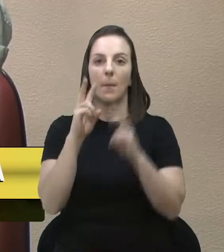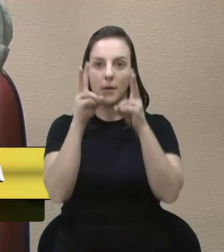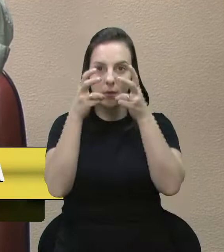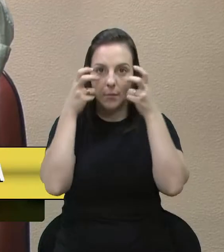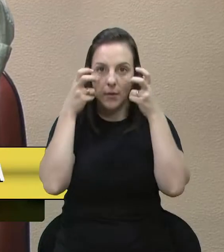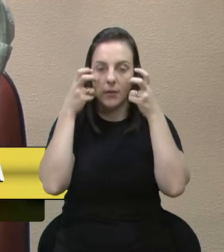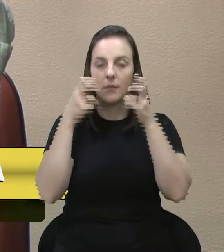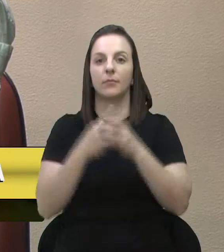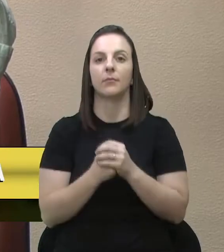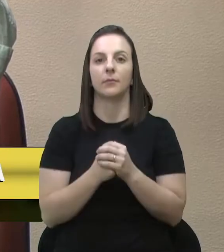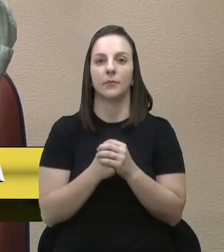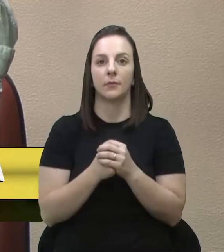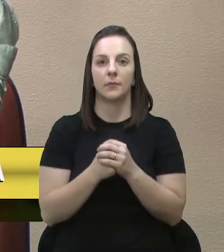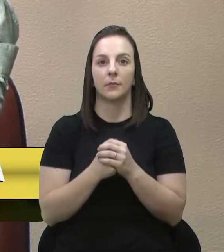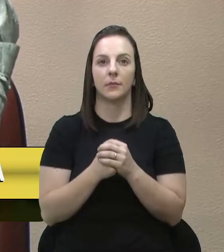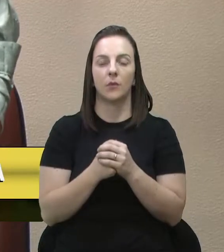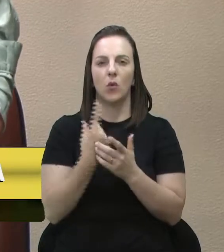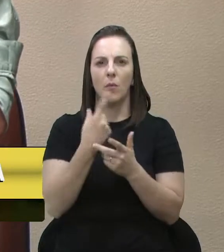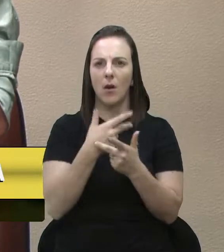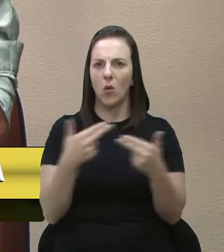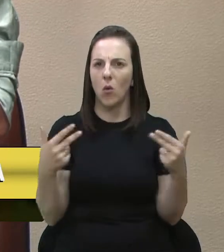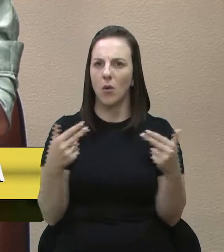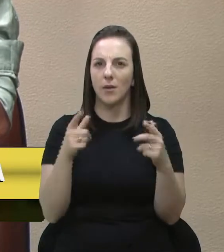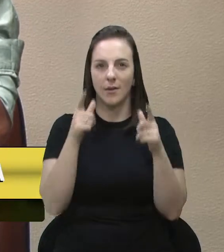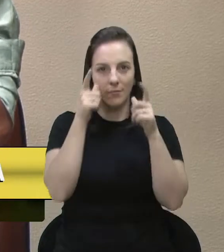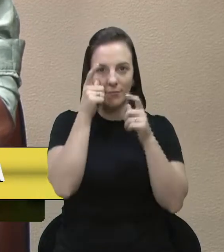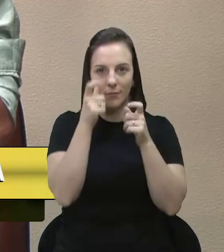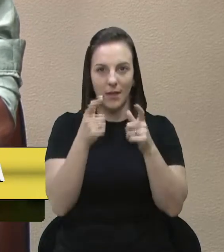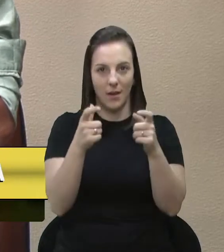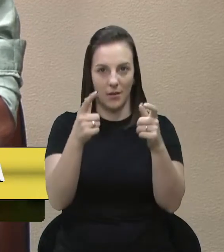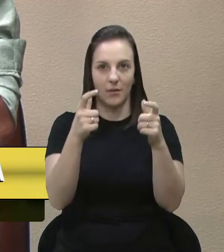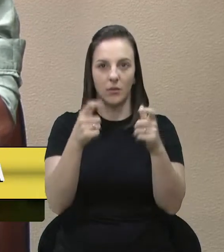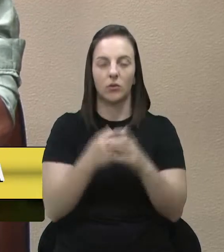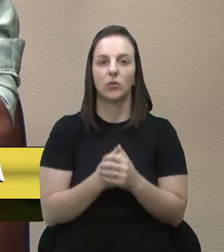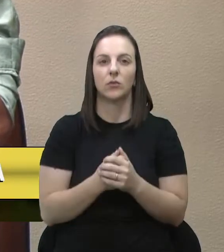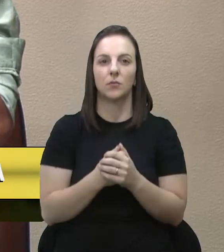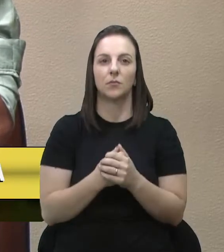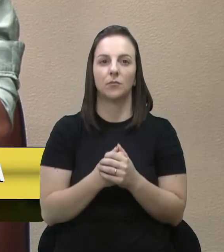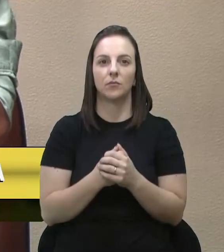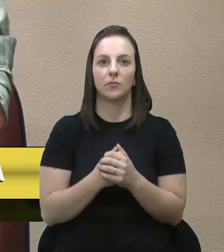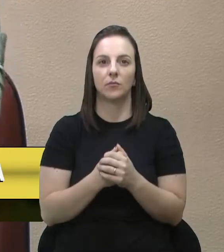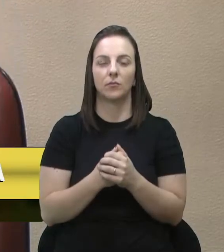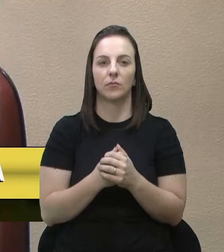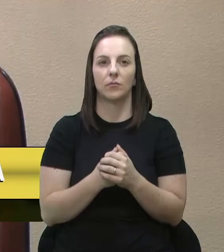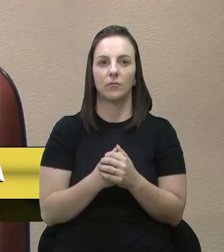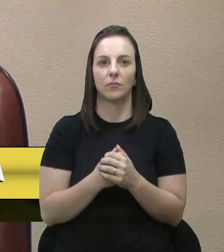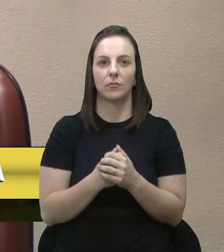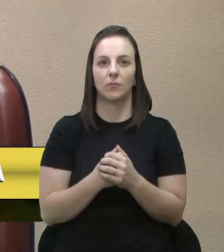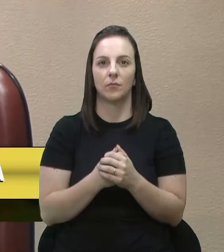algo muito interessante do nosso